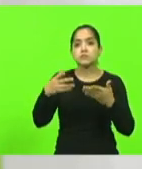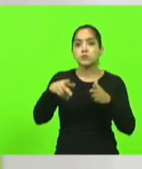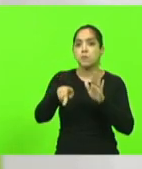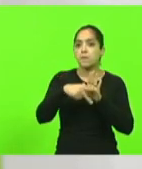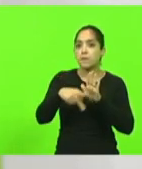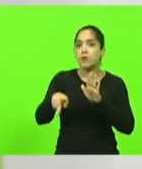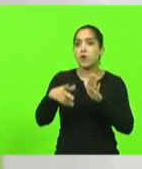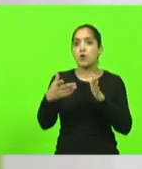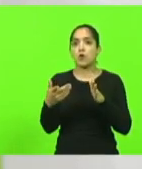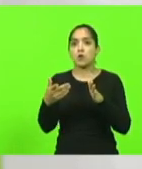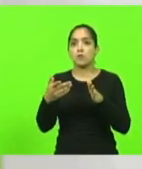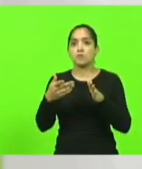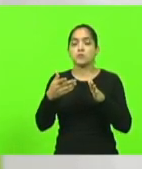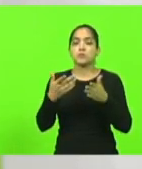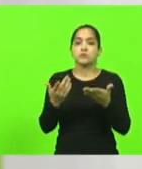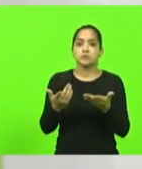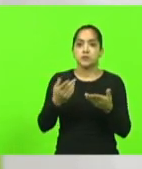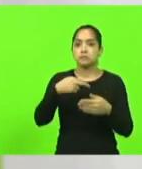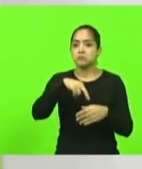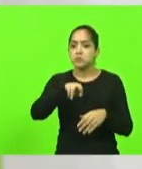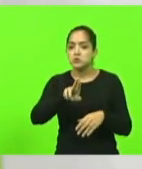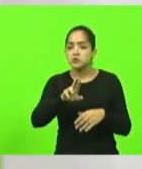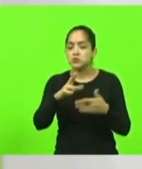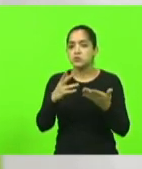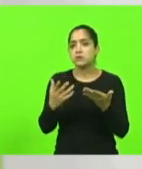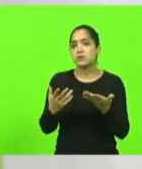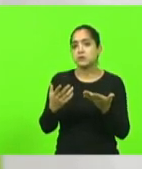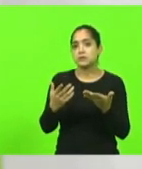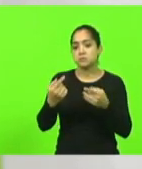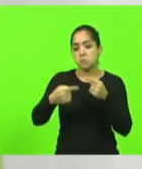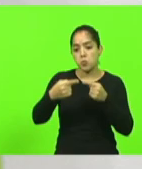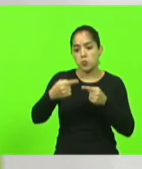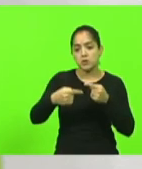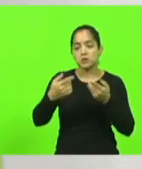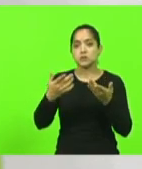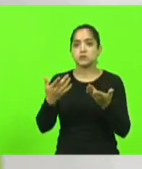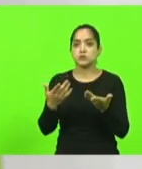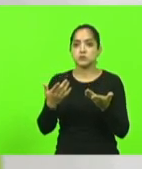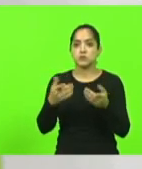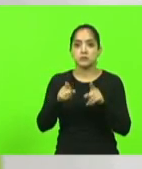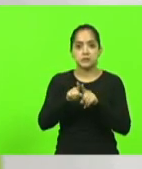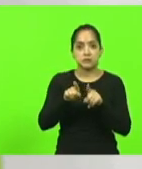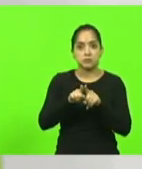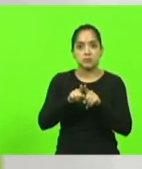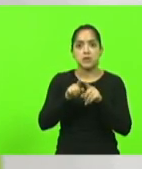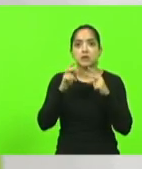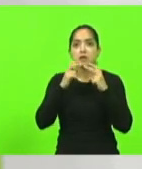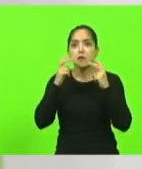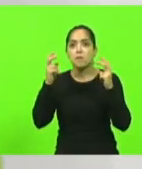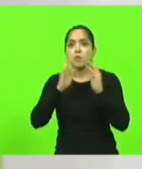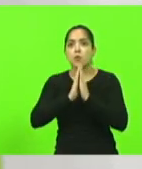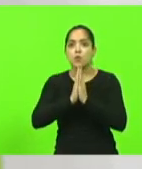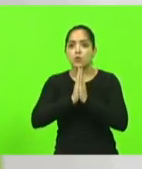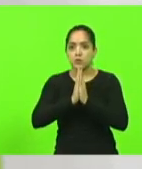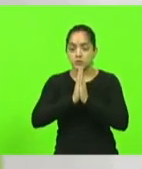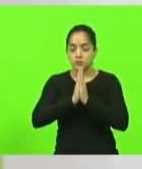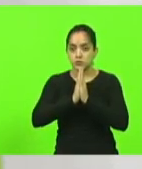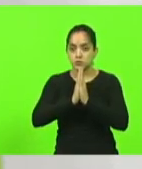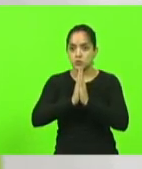canções religiosas. Podemos esperar clamor e orações fervorosas.